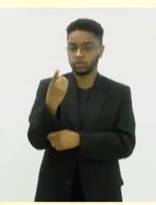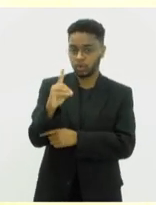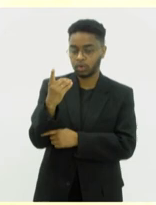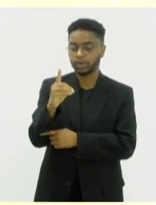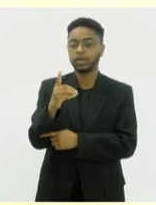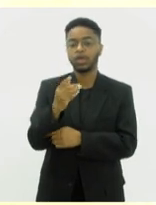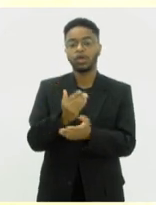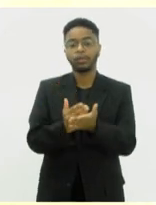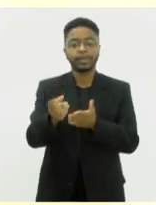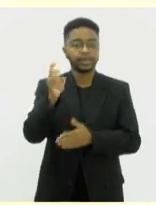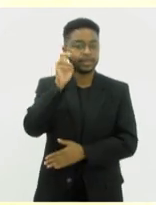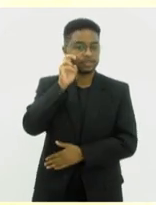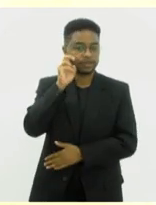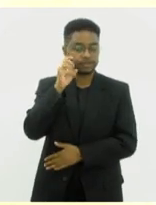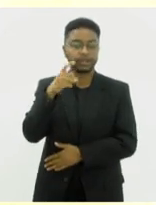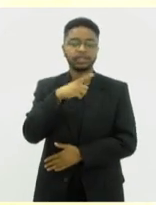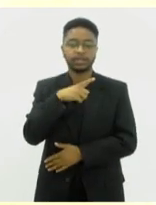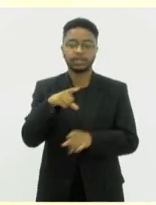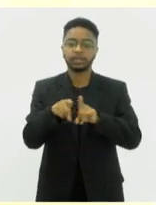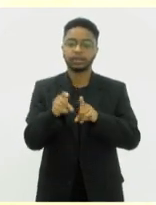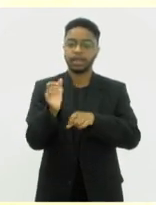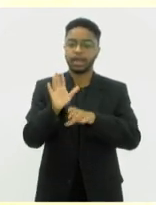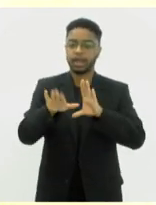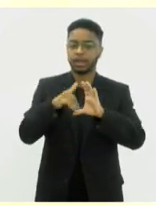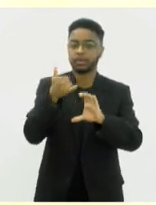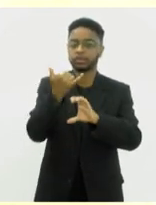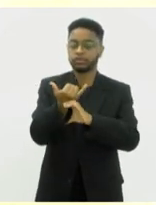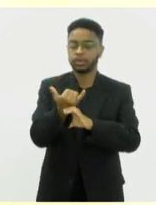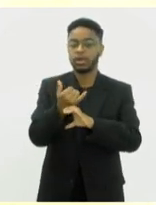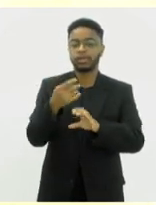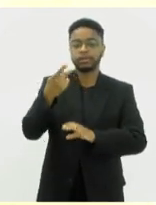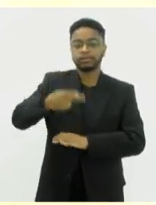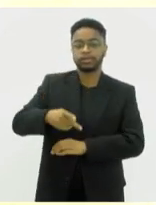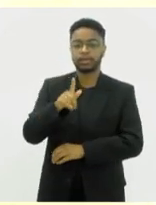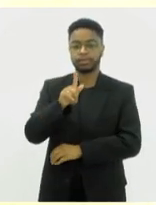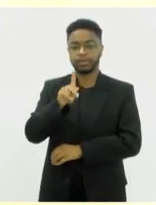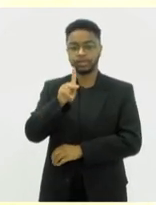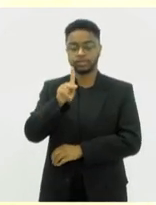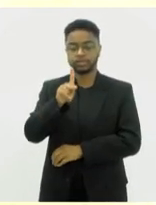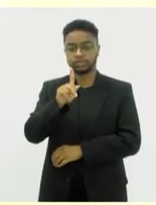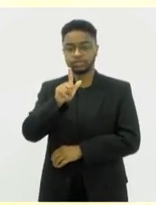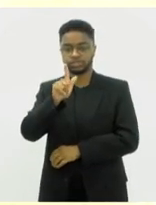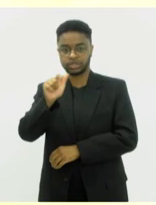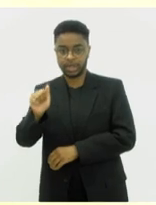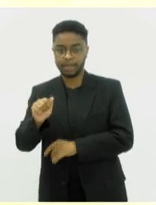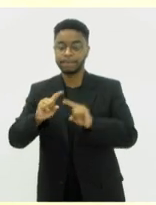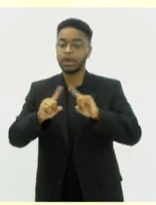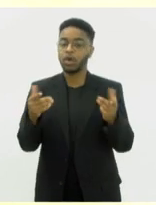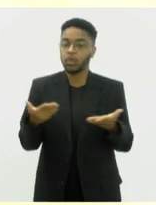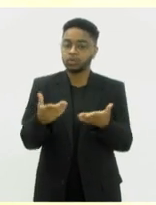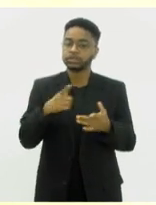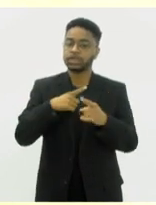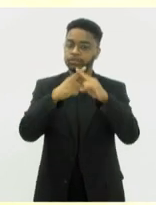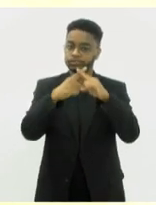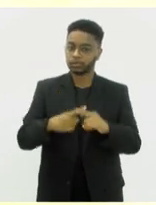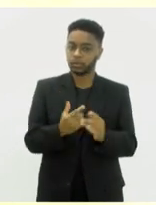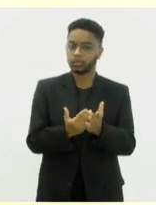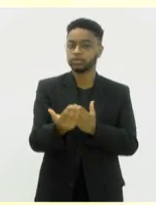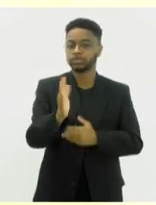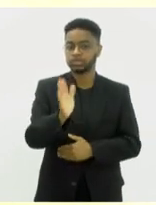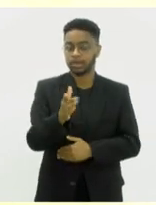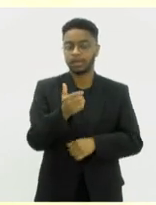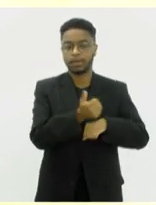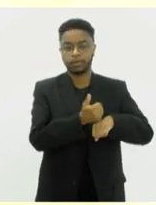transmissão ao vivo no YouTube da PGA Tour Américas, mas hoje já tem competição aqui no campo olímpico de golfe. É um torneio entre